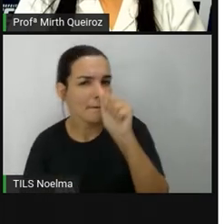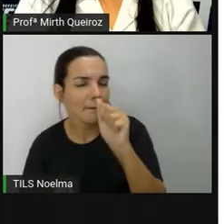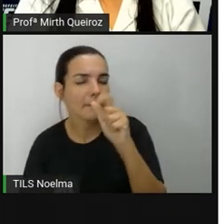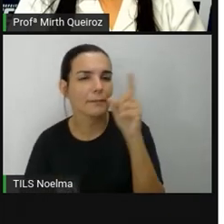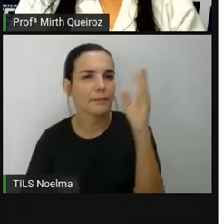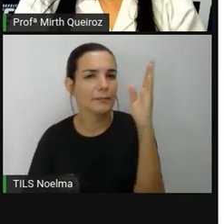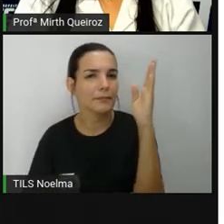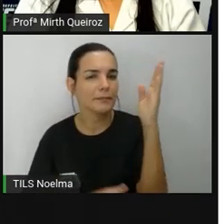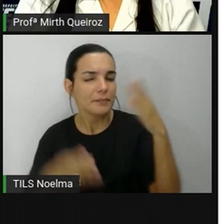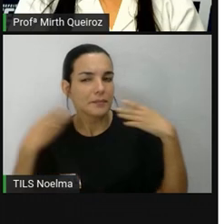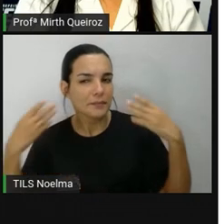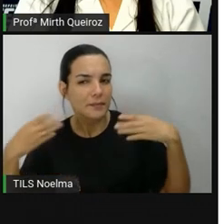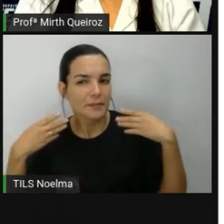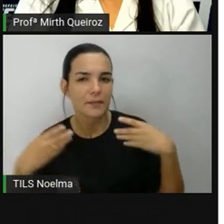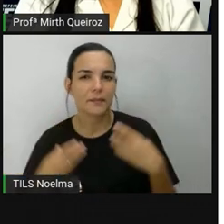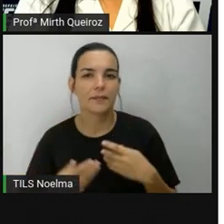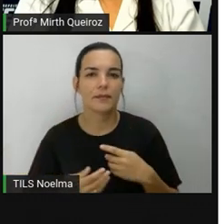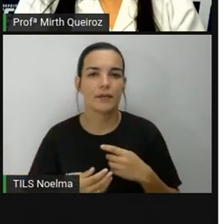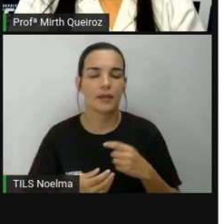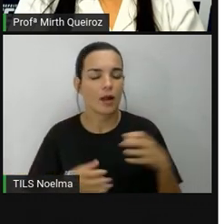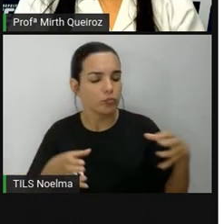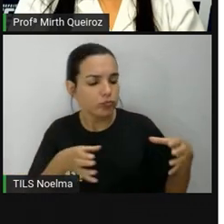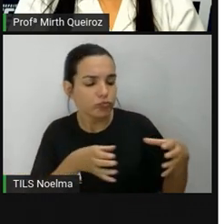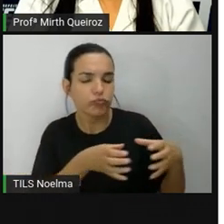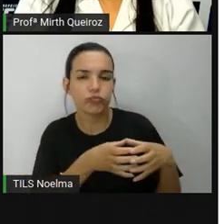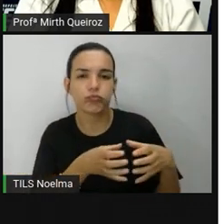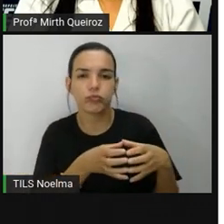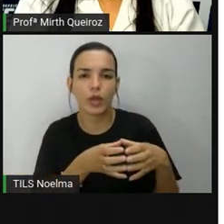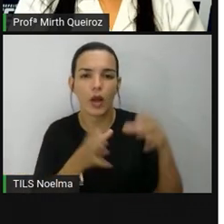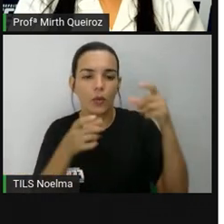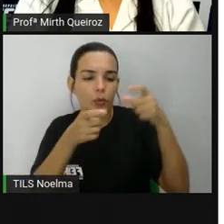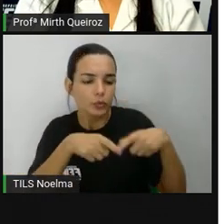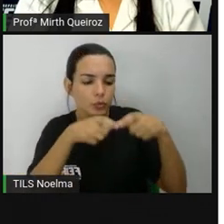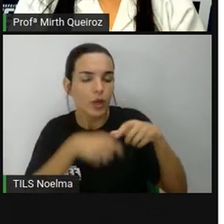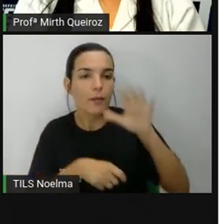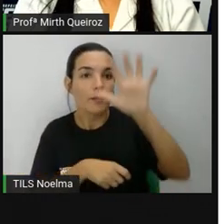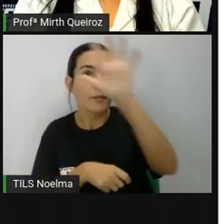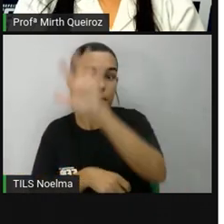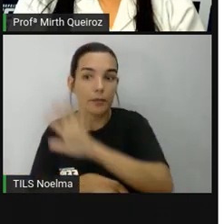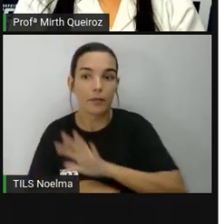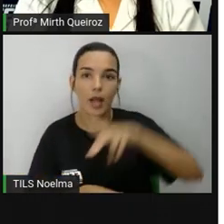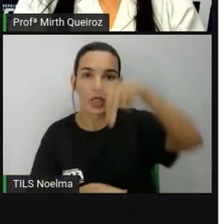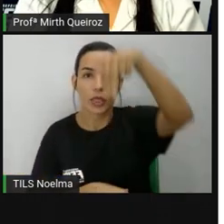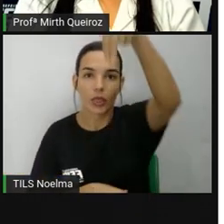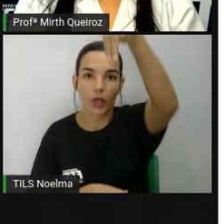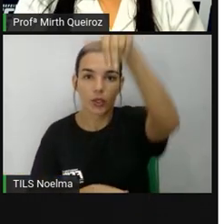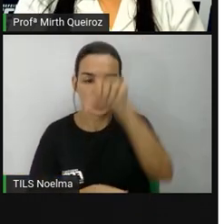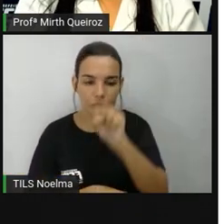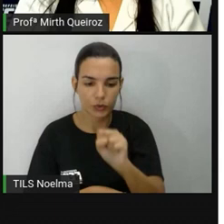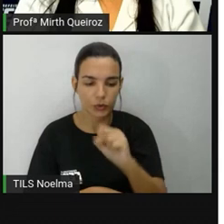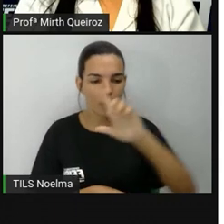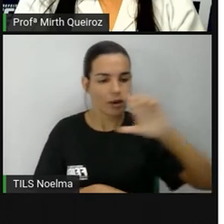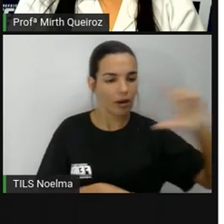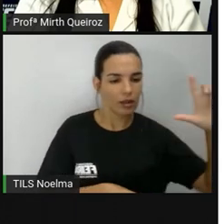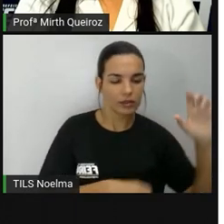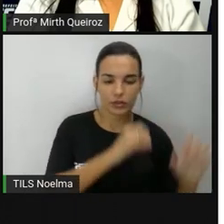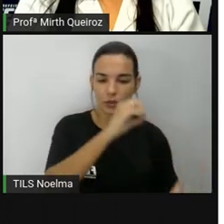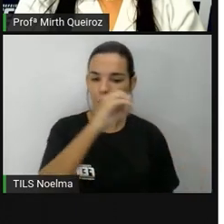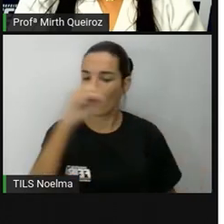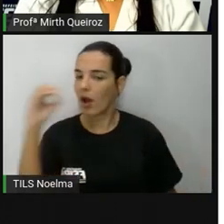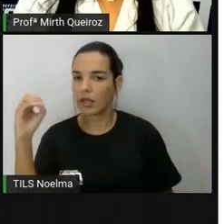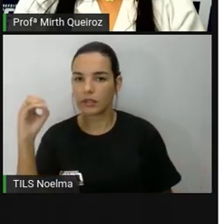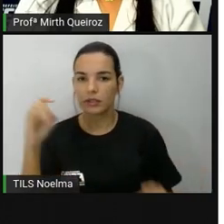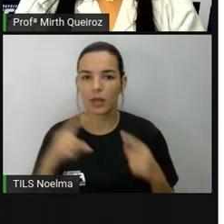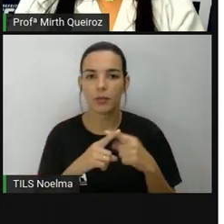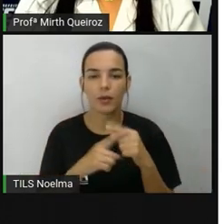dos pontos cardeais. Aqueles que figuram na bússola e que são percorrido pela